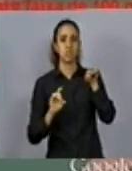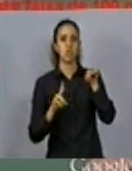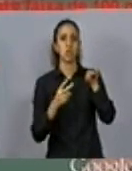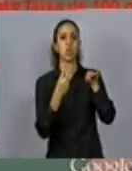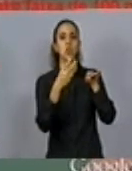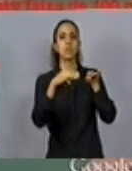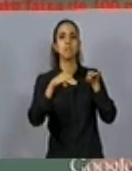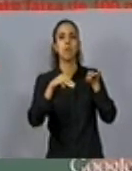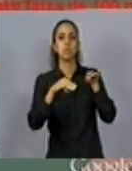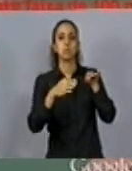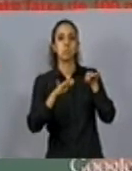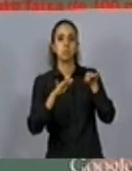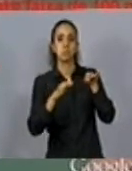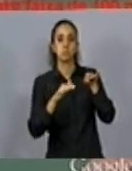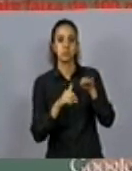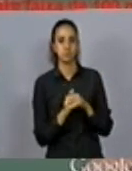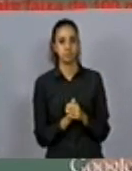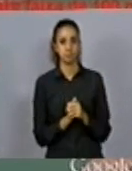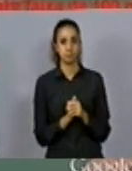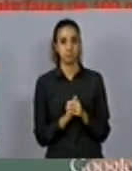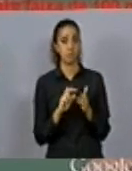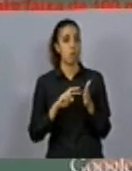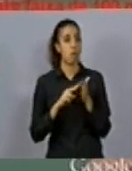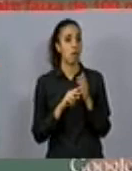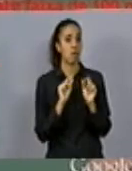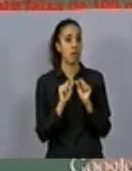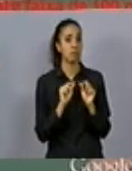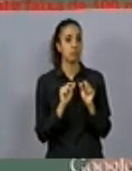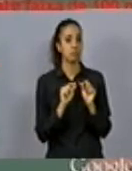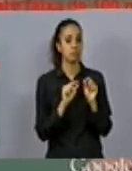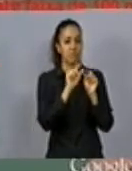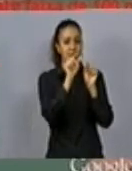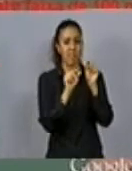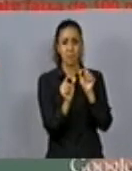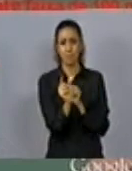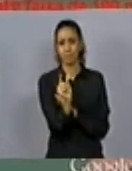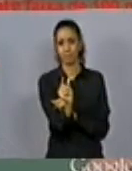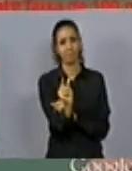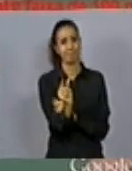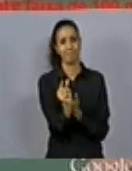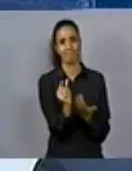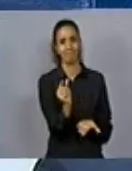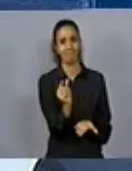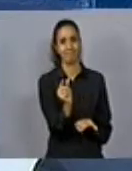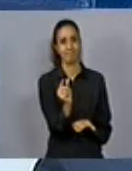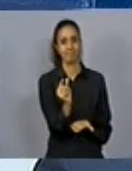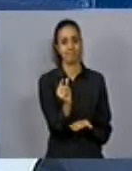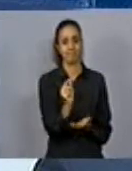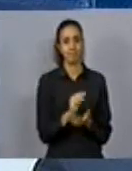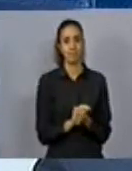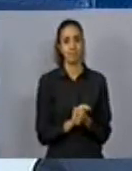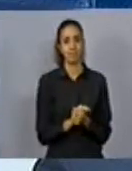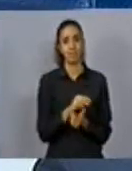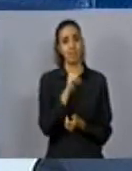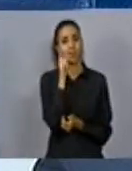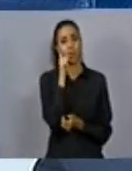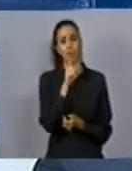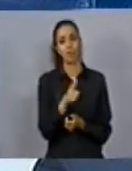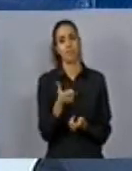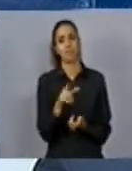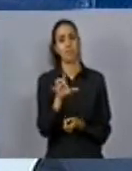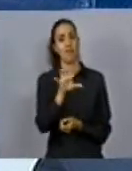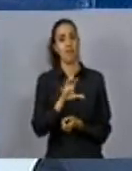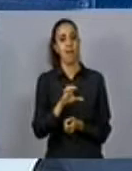2 metros e 3, ou seja, é uma faixa ínfima que não vai jamais poder cumprir as funções de área de